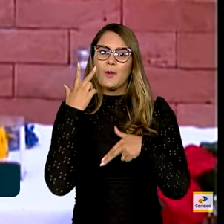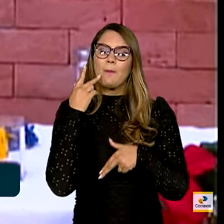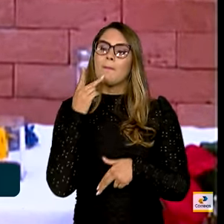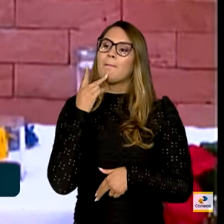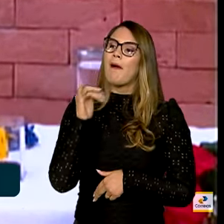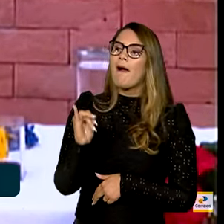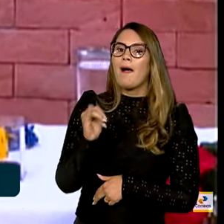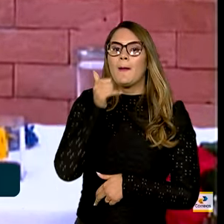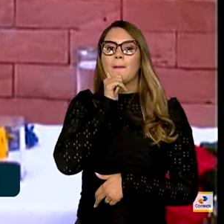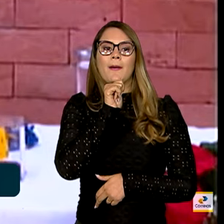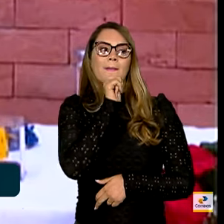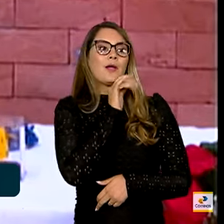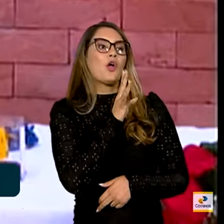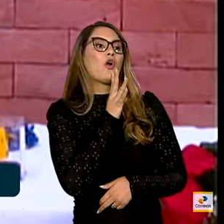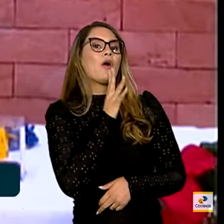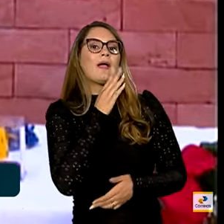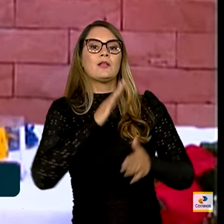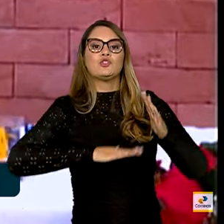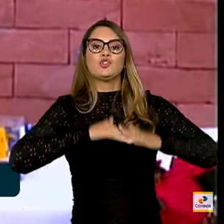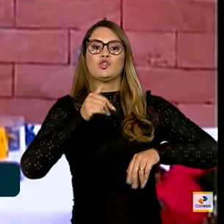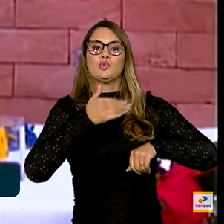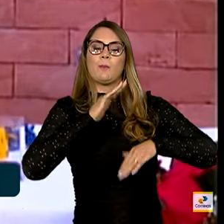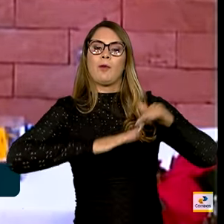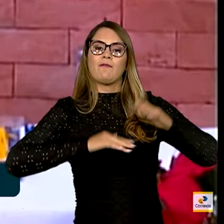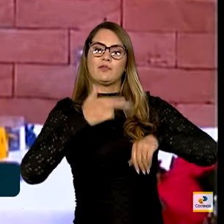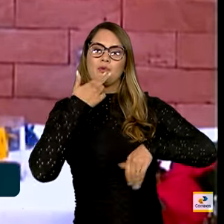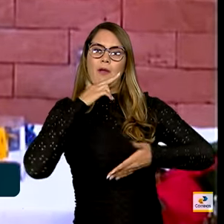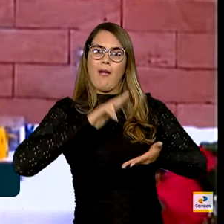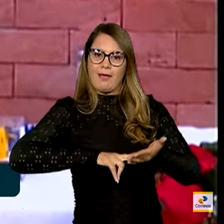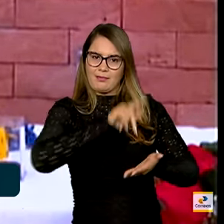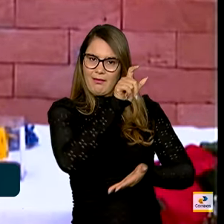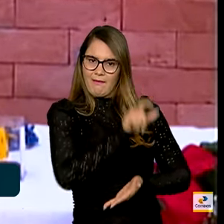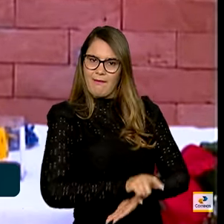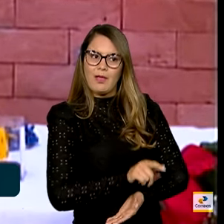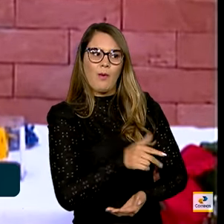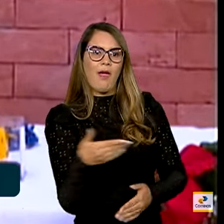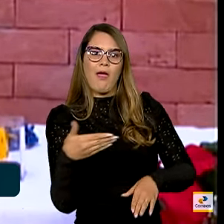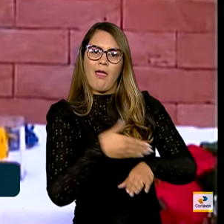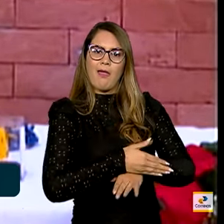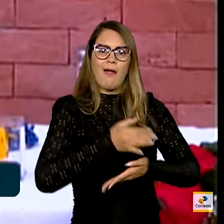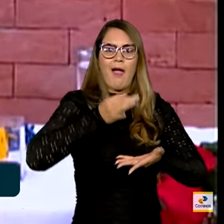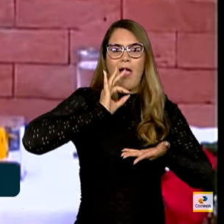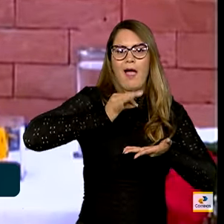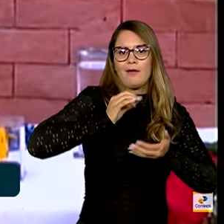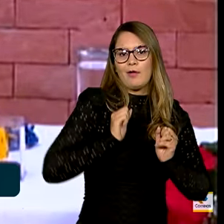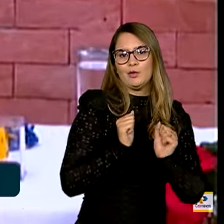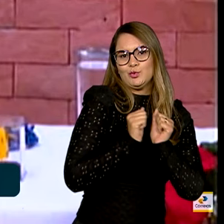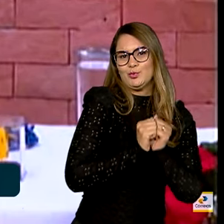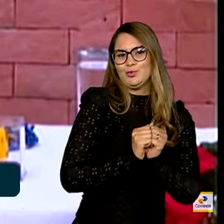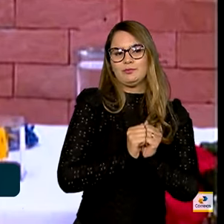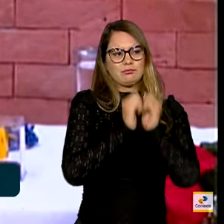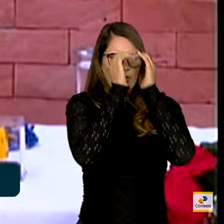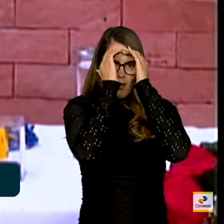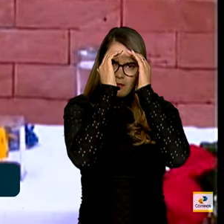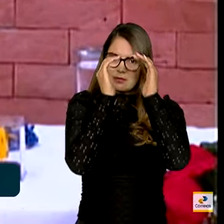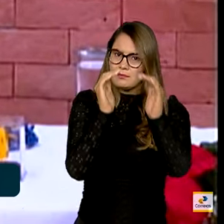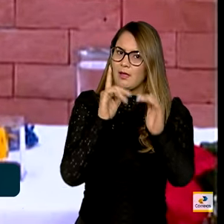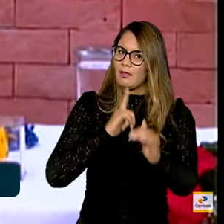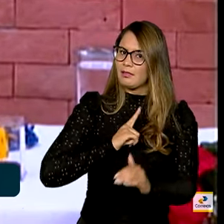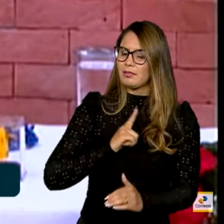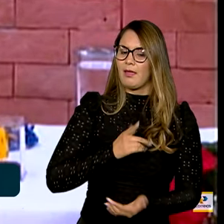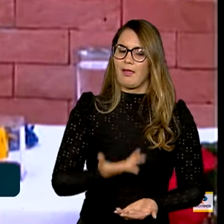o pai e a mãe que conhecem o carteiro da rua e que o cara entra para tomar um cafezinho às vezes. Então é uma instituição super respeitada e uma instituição que está